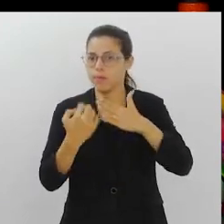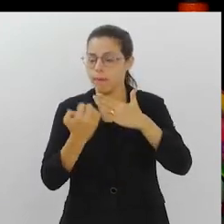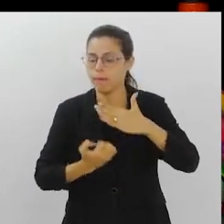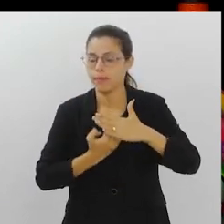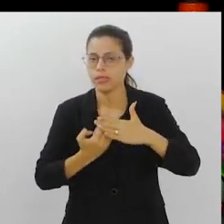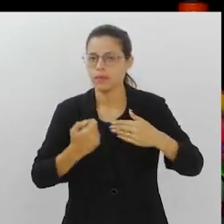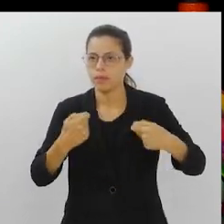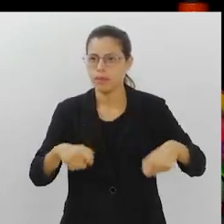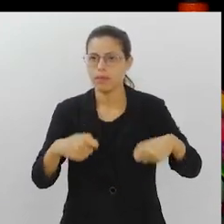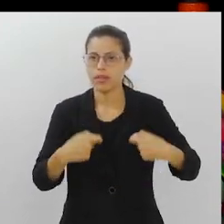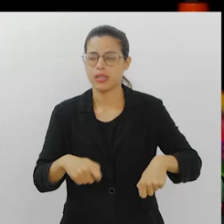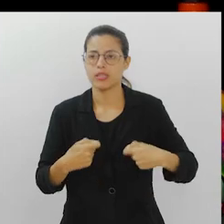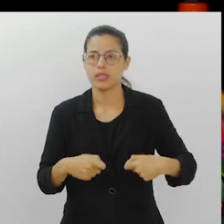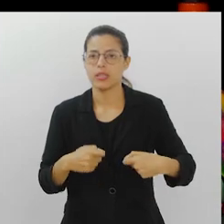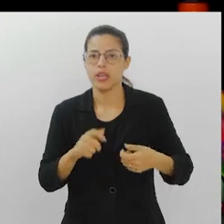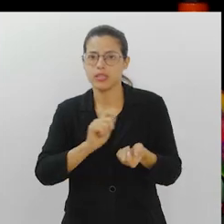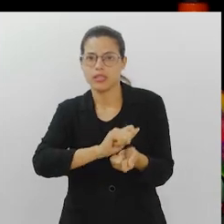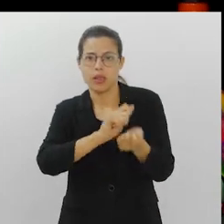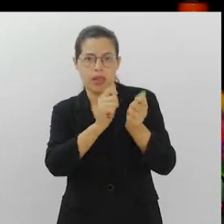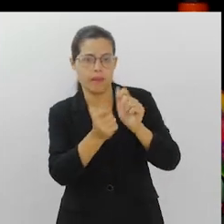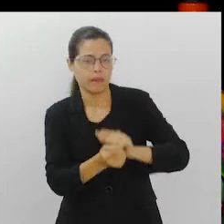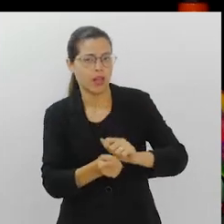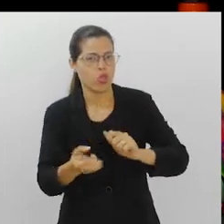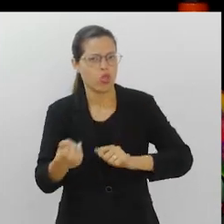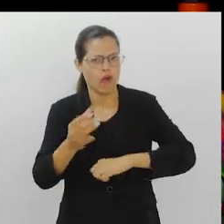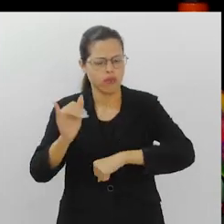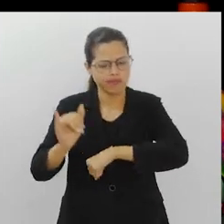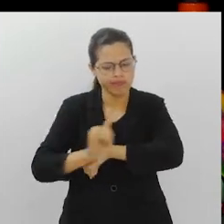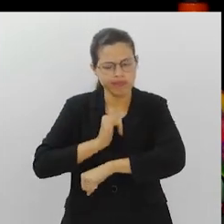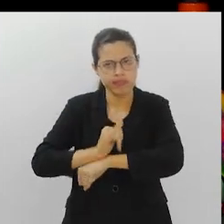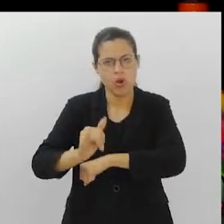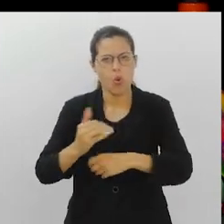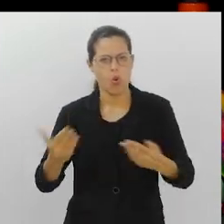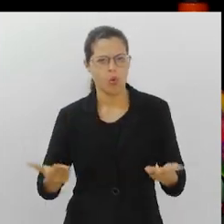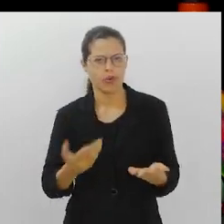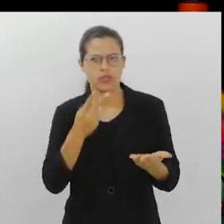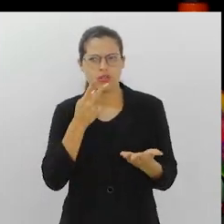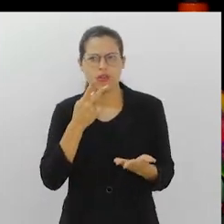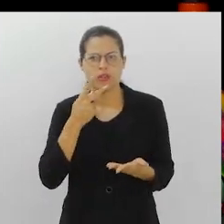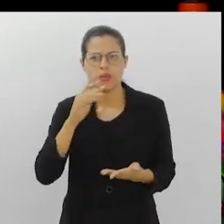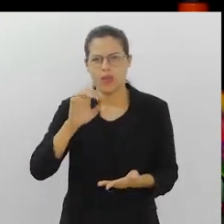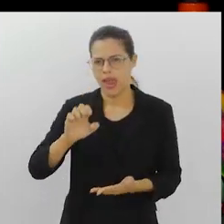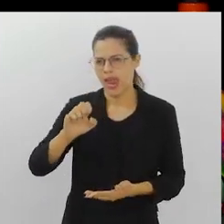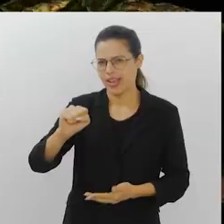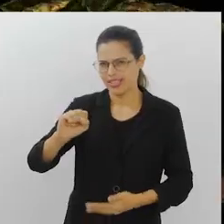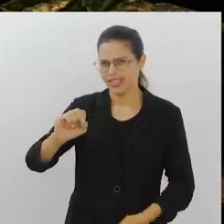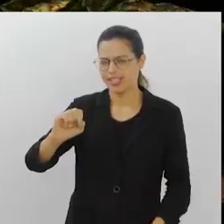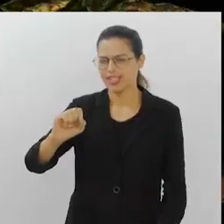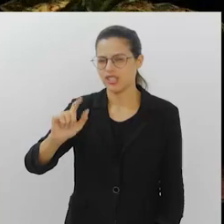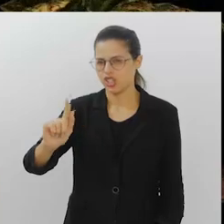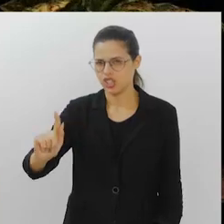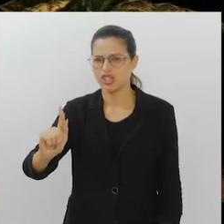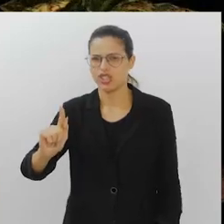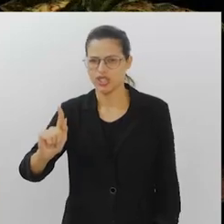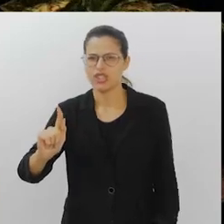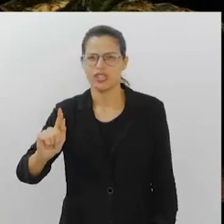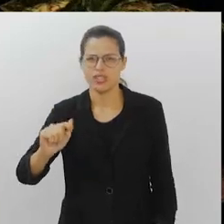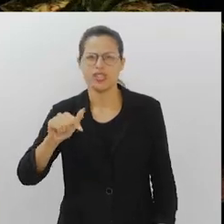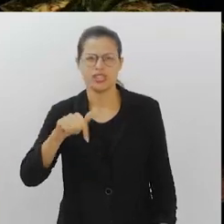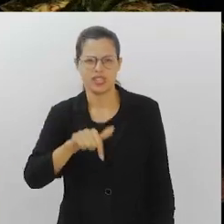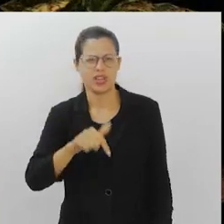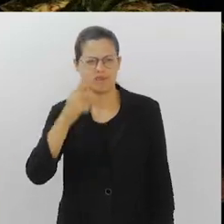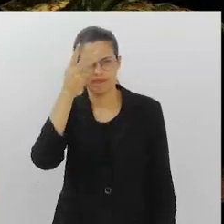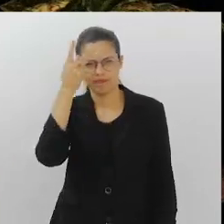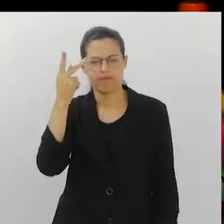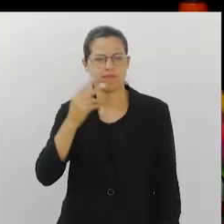empresas precisam, na verdade, se enquadrar dentro das novas estratégias. Hoje a gente já fala do ESG, que é uma sigla que está